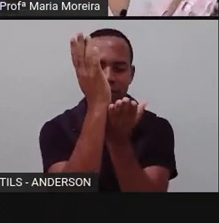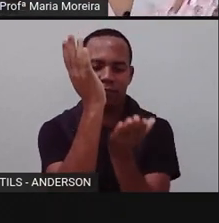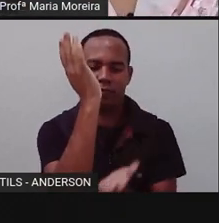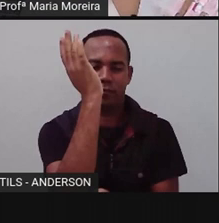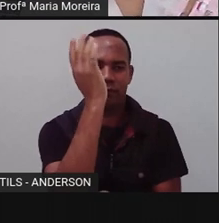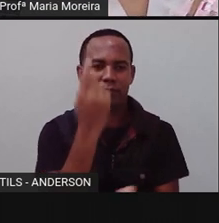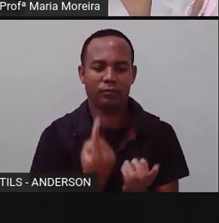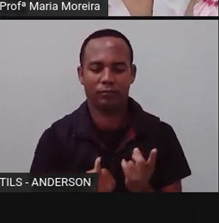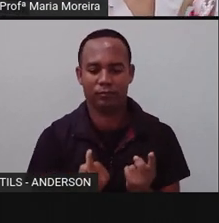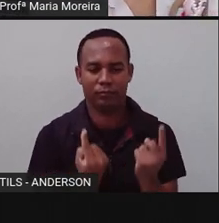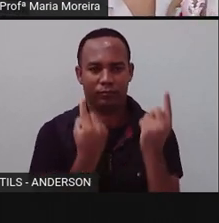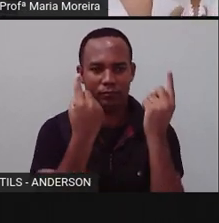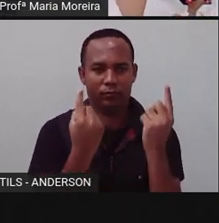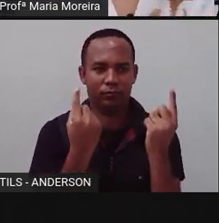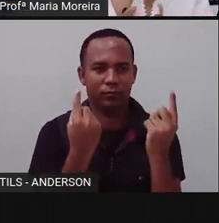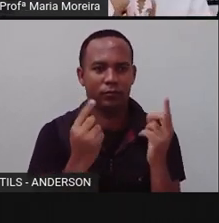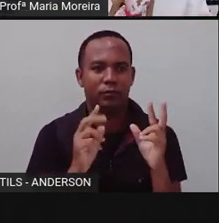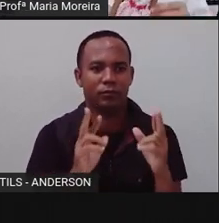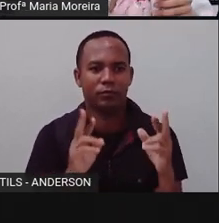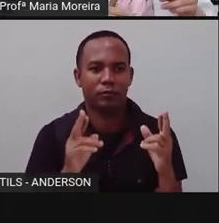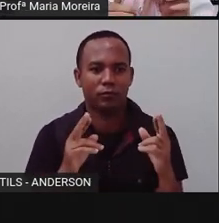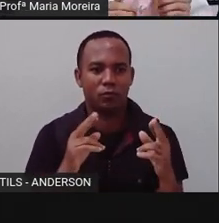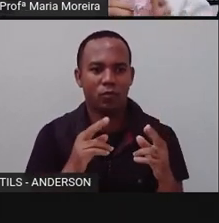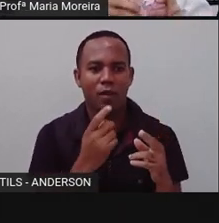Porque esses palitinhos aqui, ó,